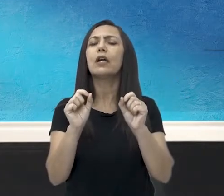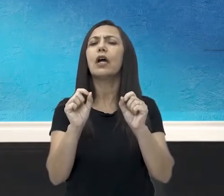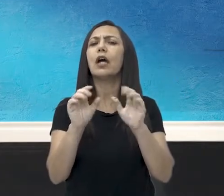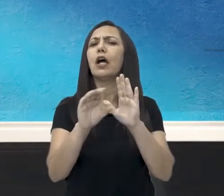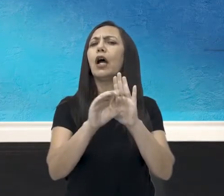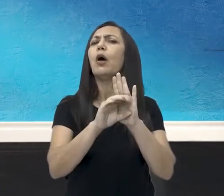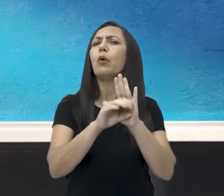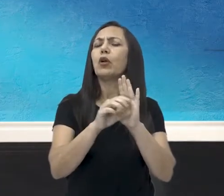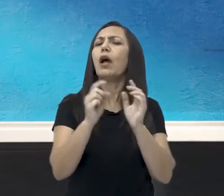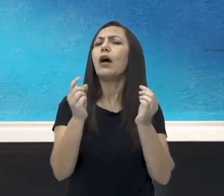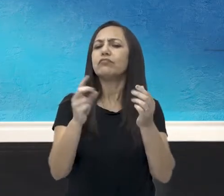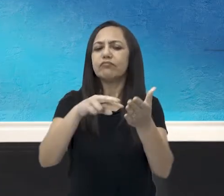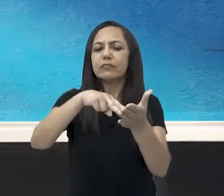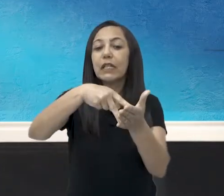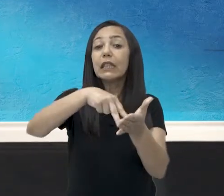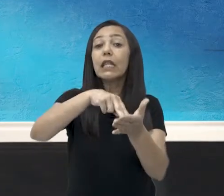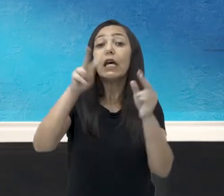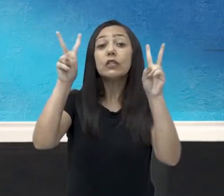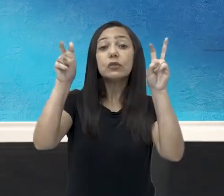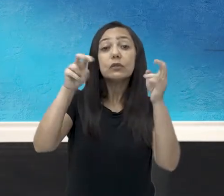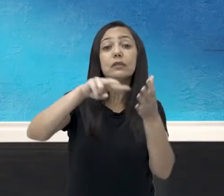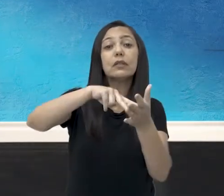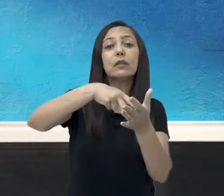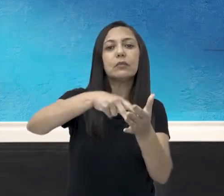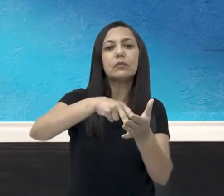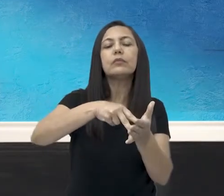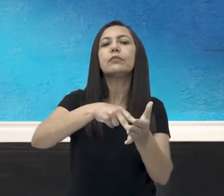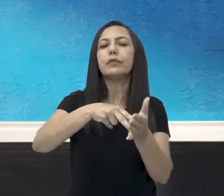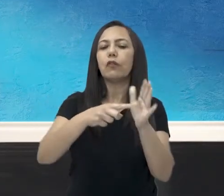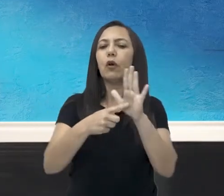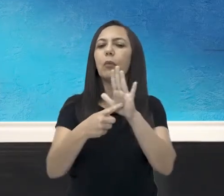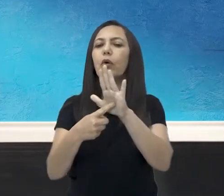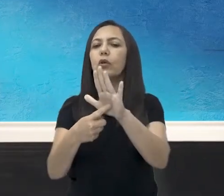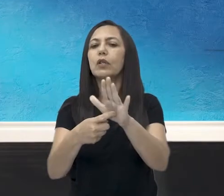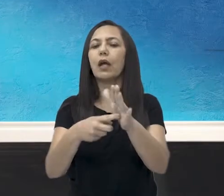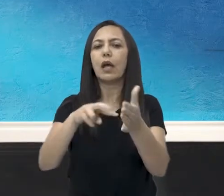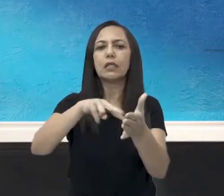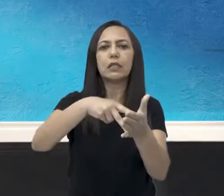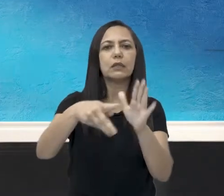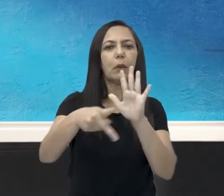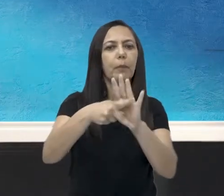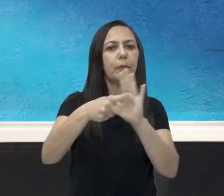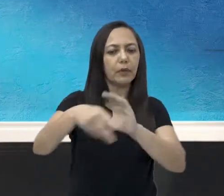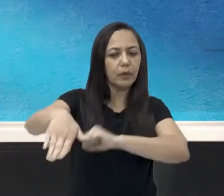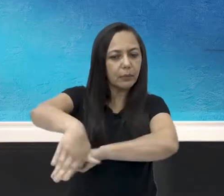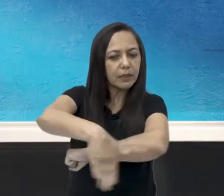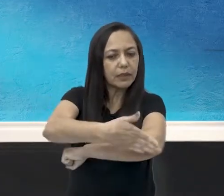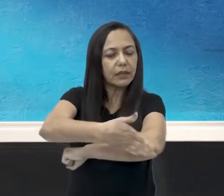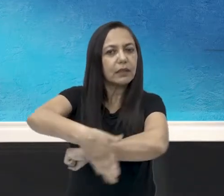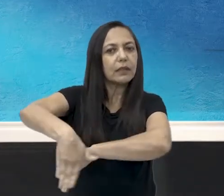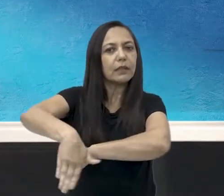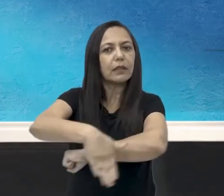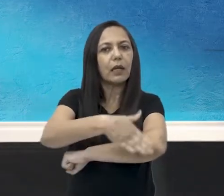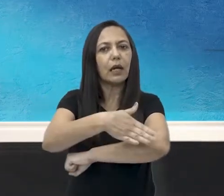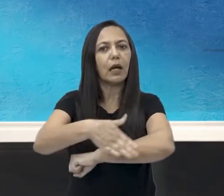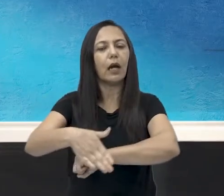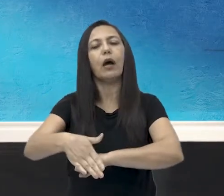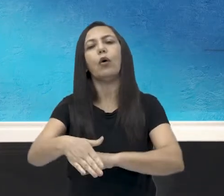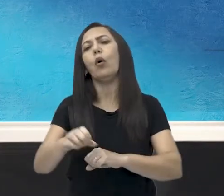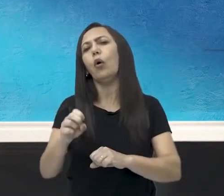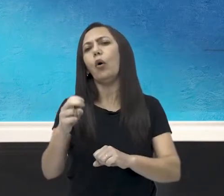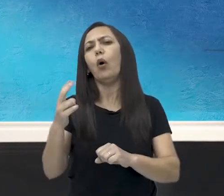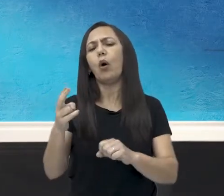conteúdo dança. Nós vamos falar especificamente das danças urbanas, tá? Ou street